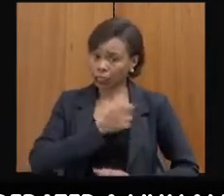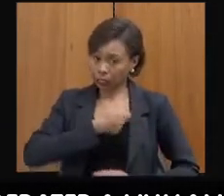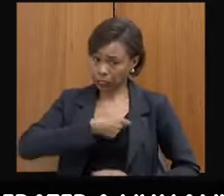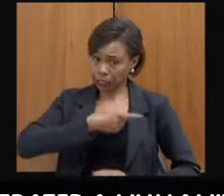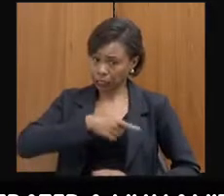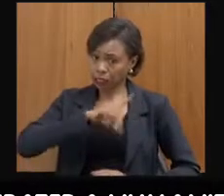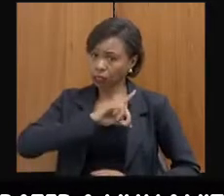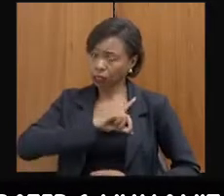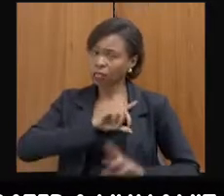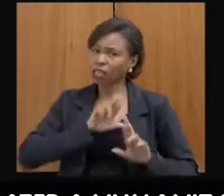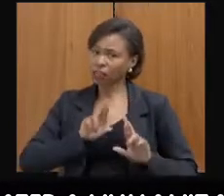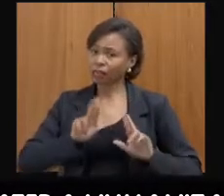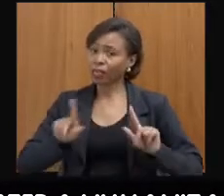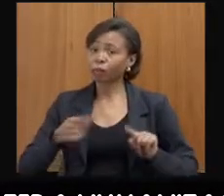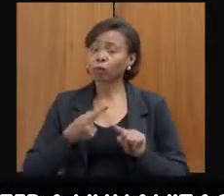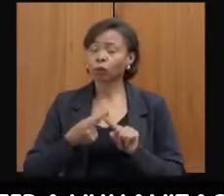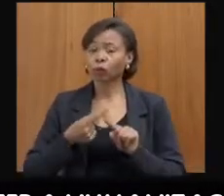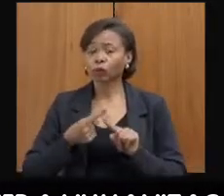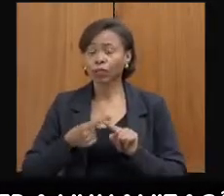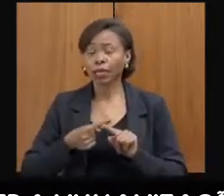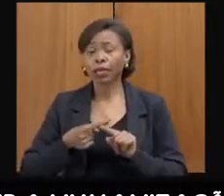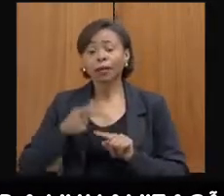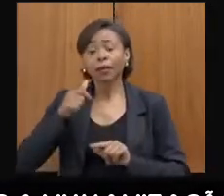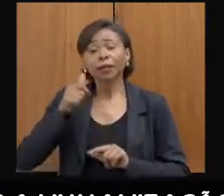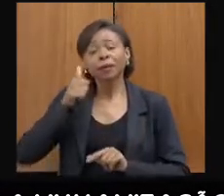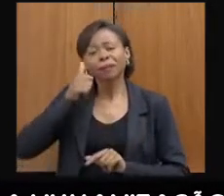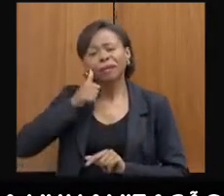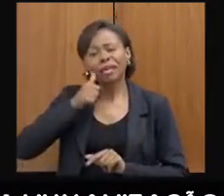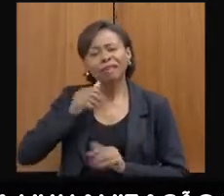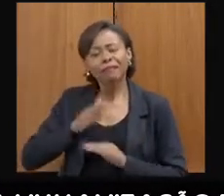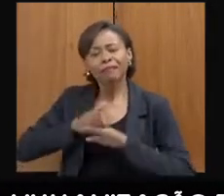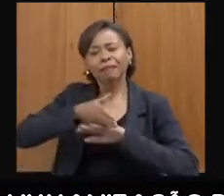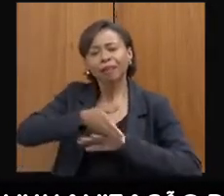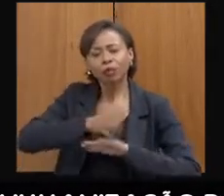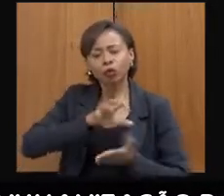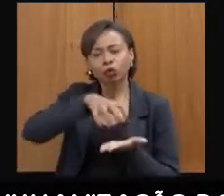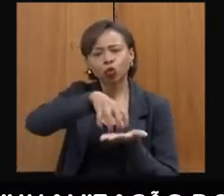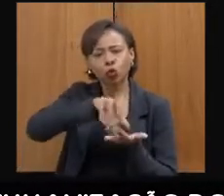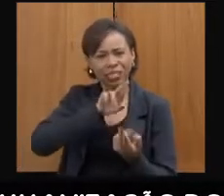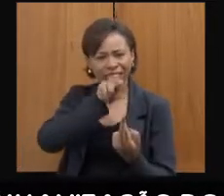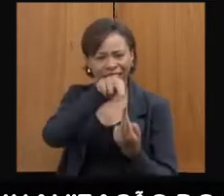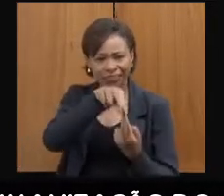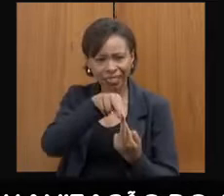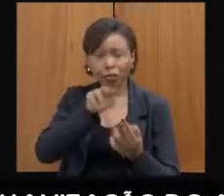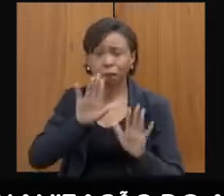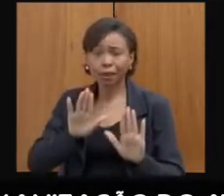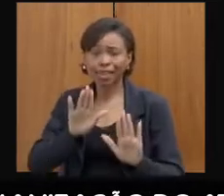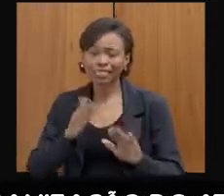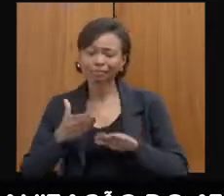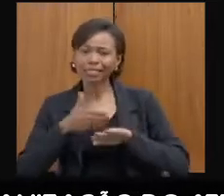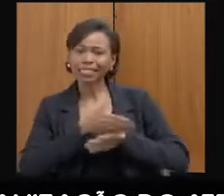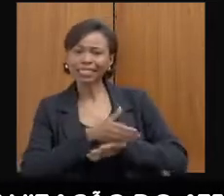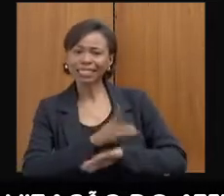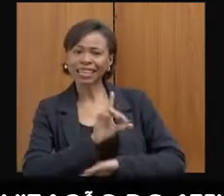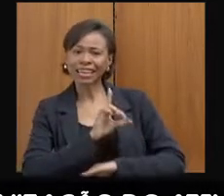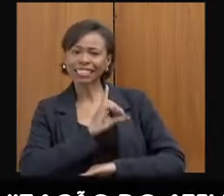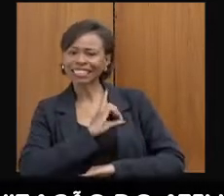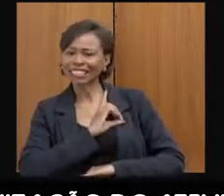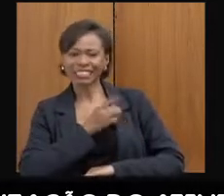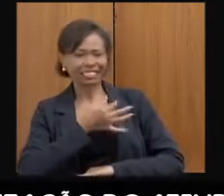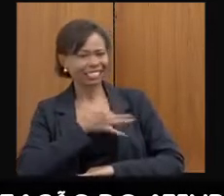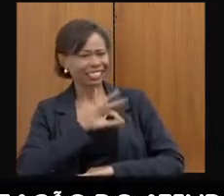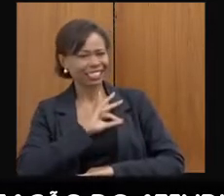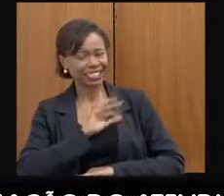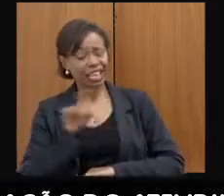passam pelo centro de referência e não querem passar na delegacia, né, é aquela história que está só querendo uma informação,